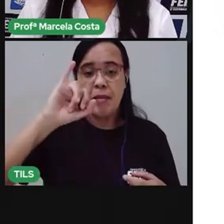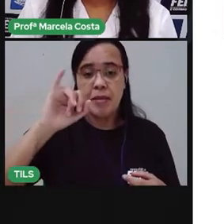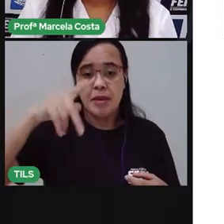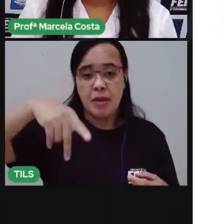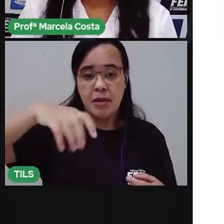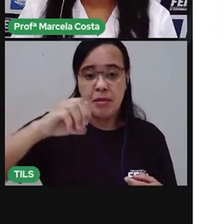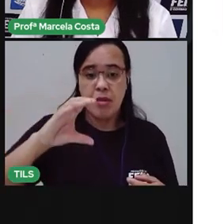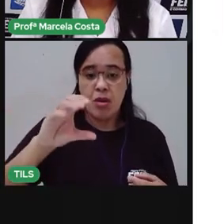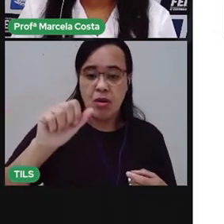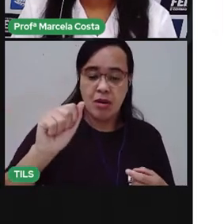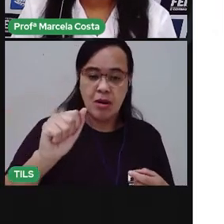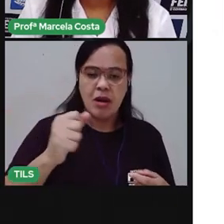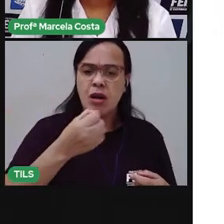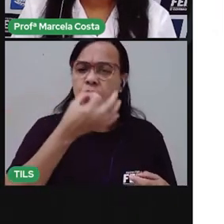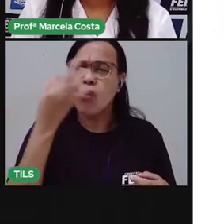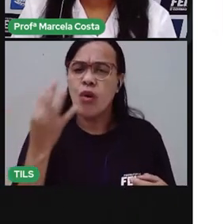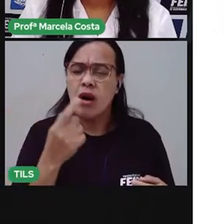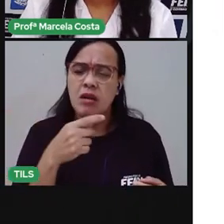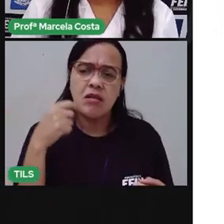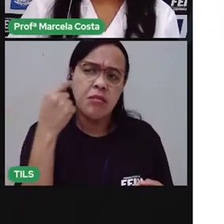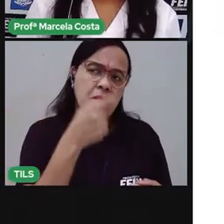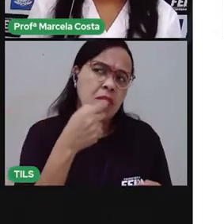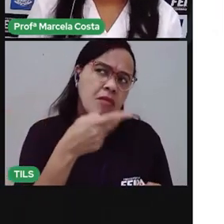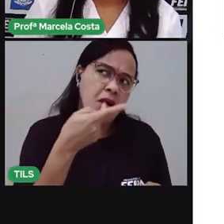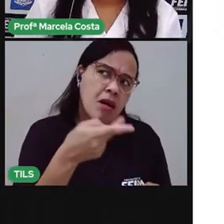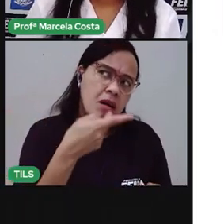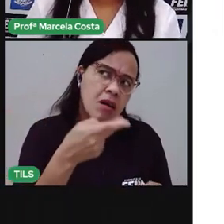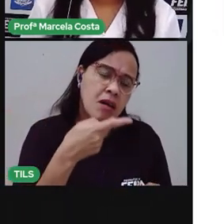Quantas vezes você abriu a boca pra falar essa palavra?